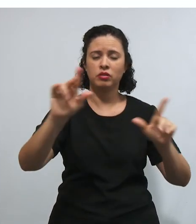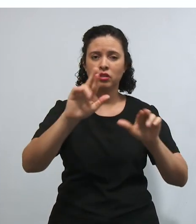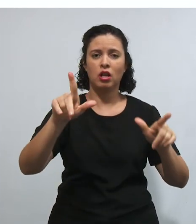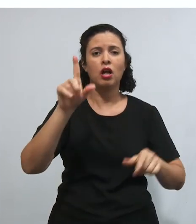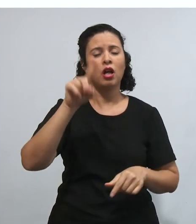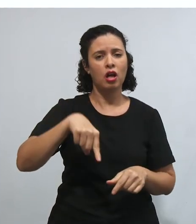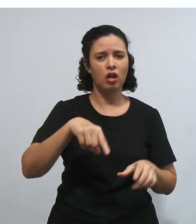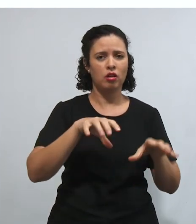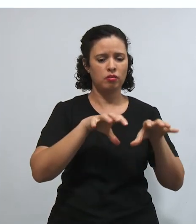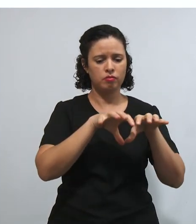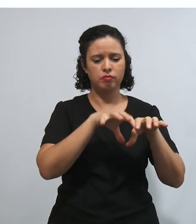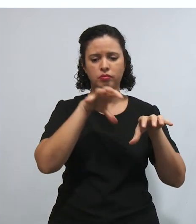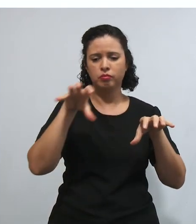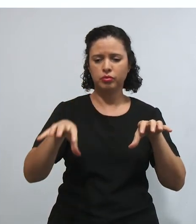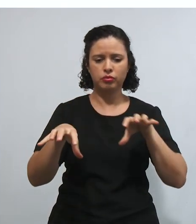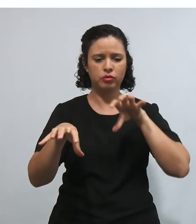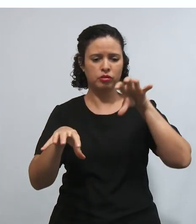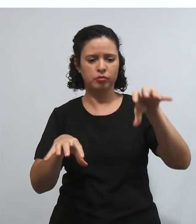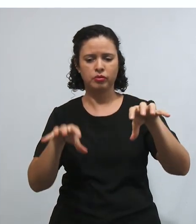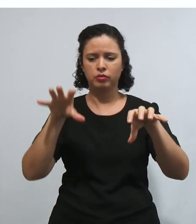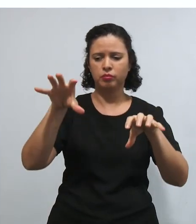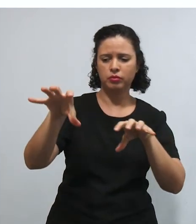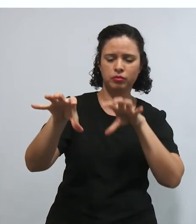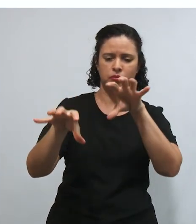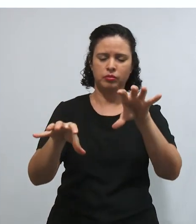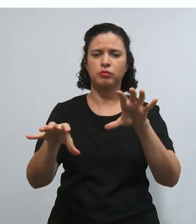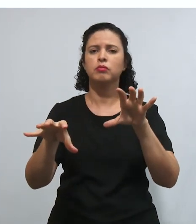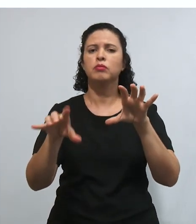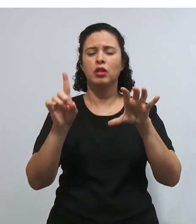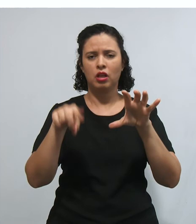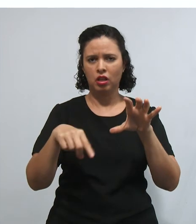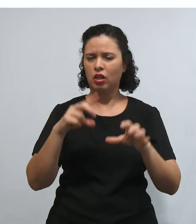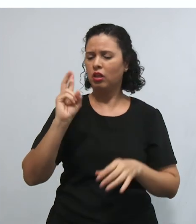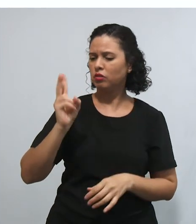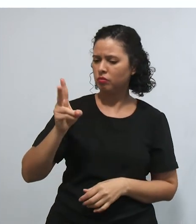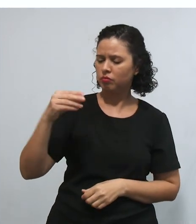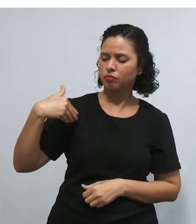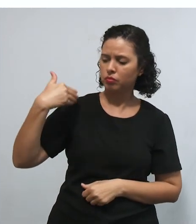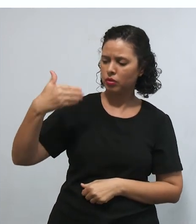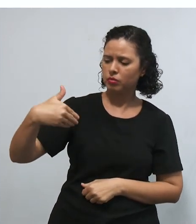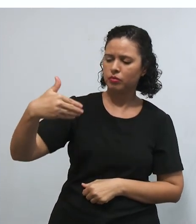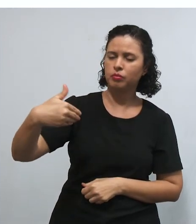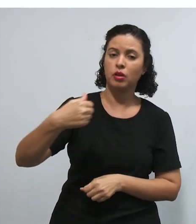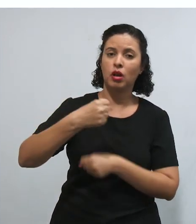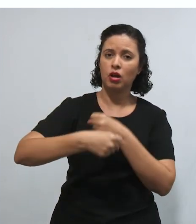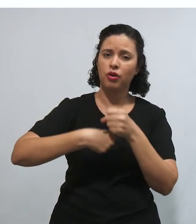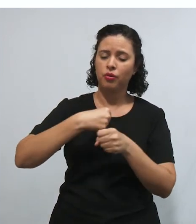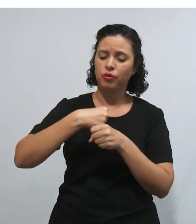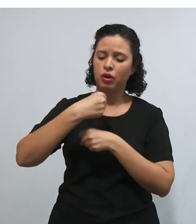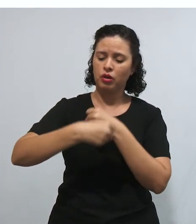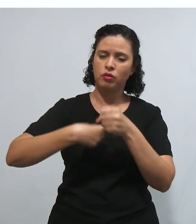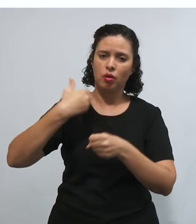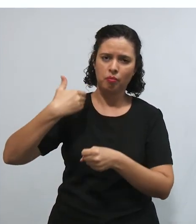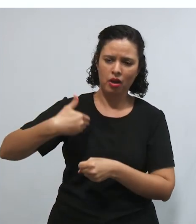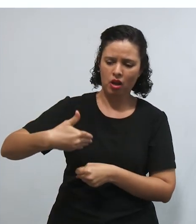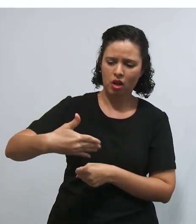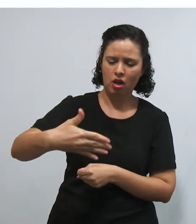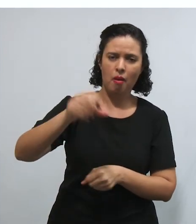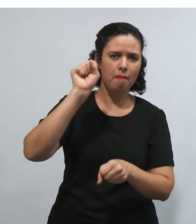dimensões, porque esses direitos, eles são perpetuados ao longo do tempo, né? E não são,